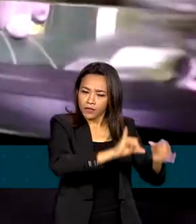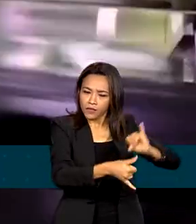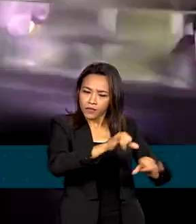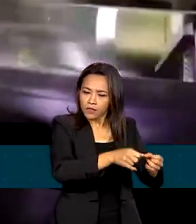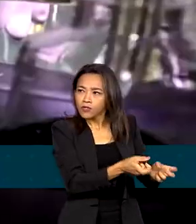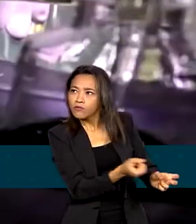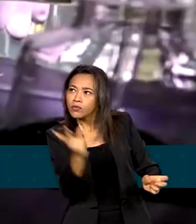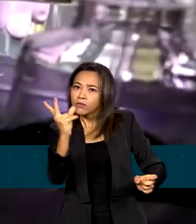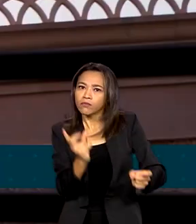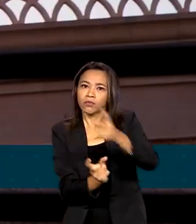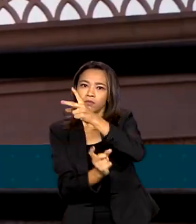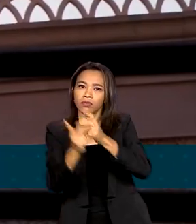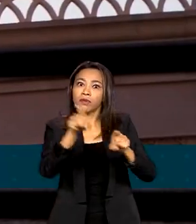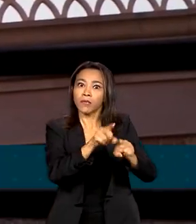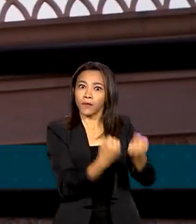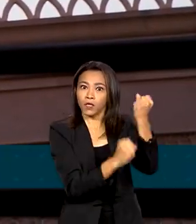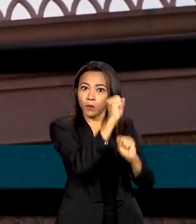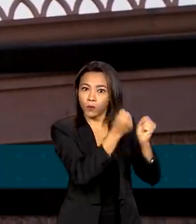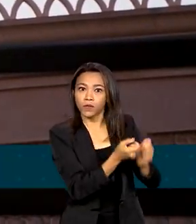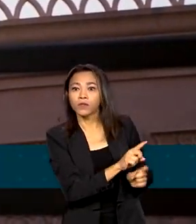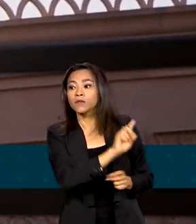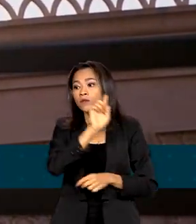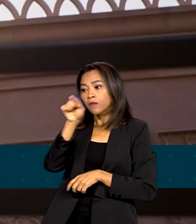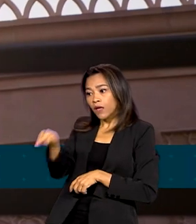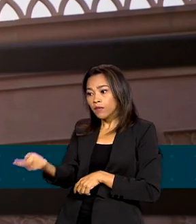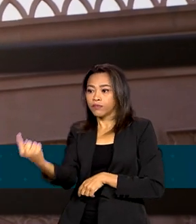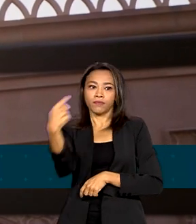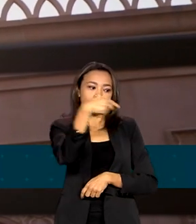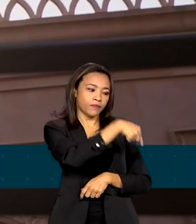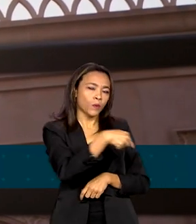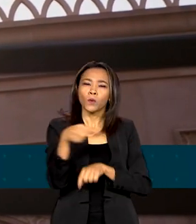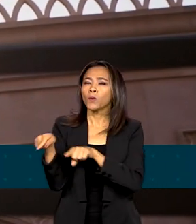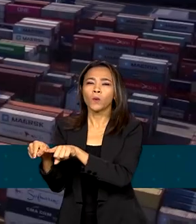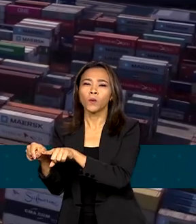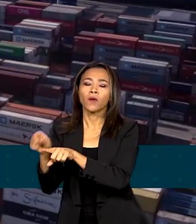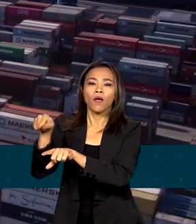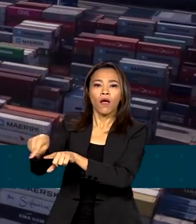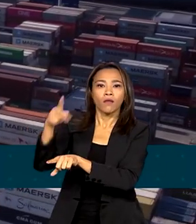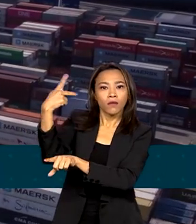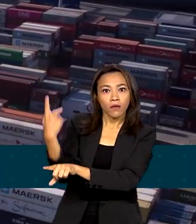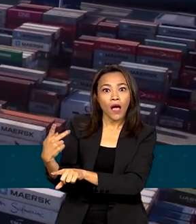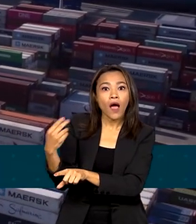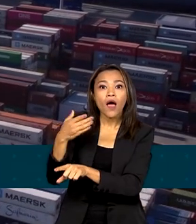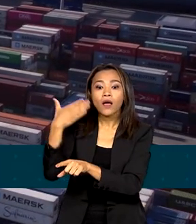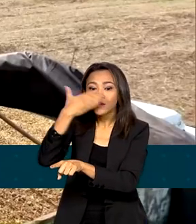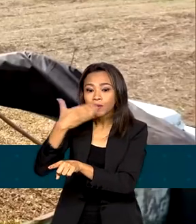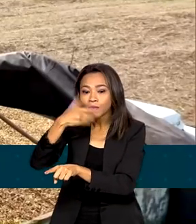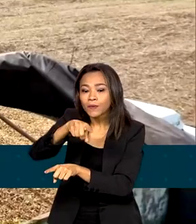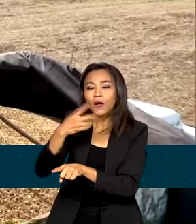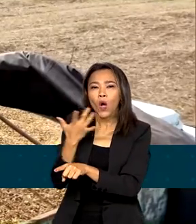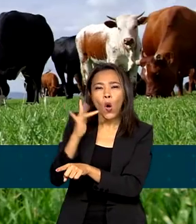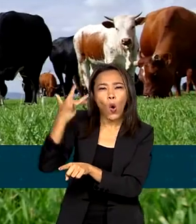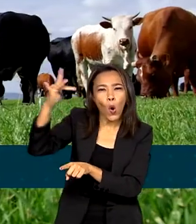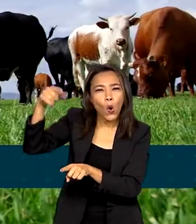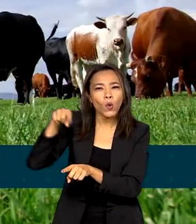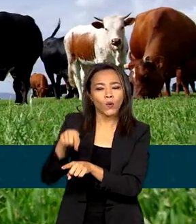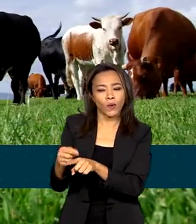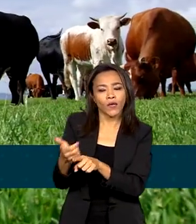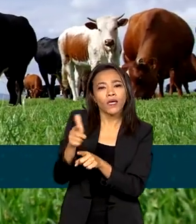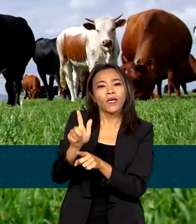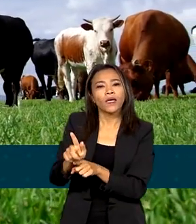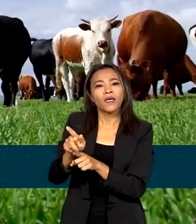industrializados. Já os Emirados Árabes Unidos importam do Brasil açúcar, ouro, grãos e